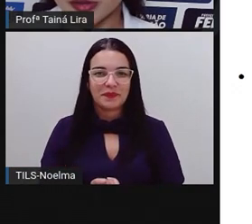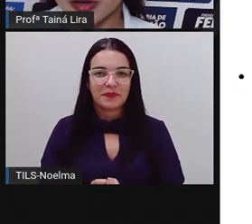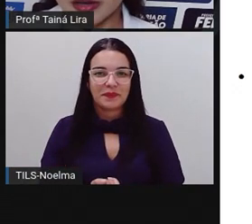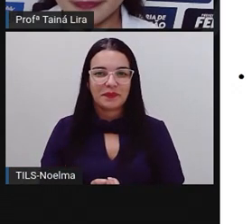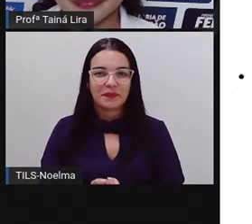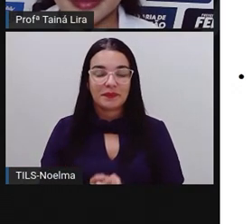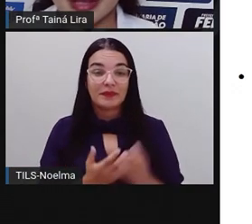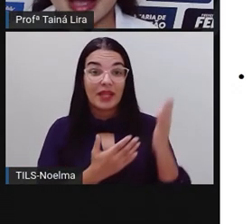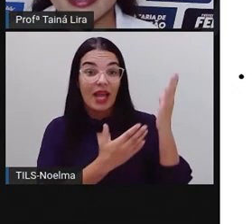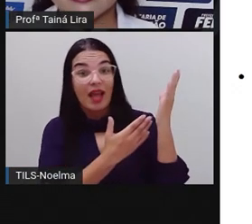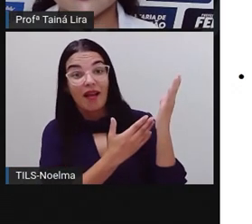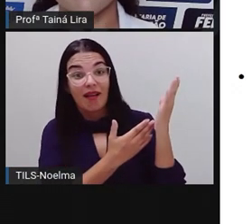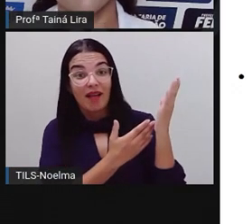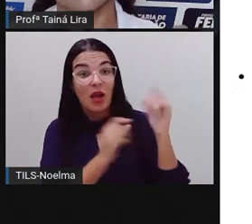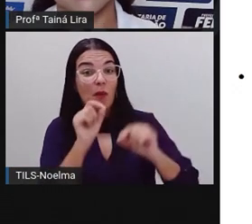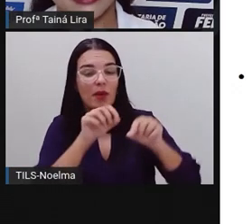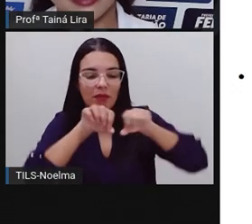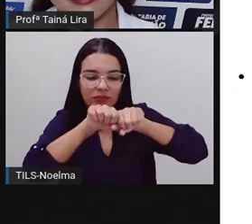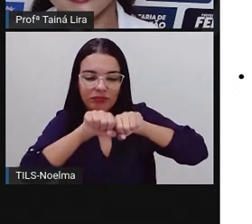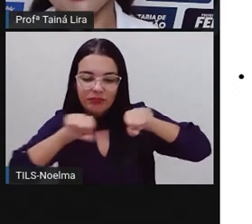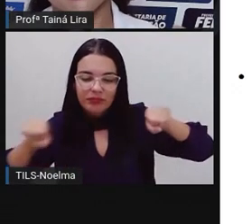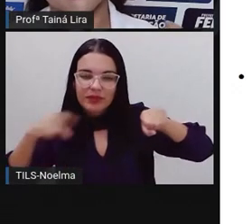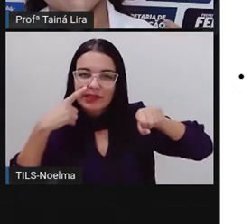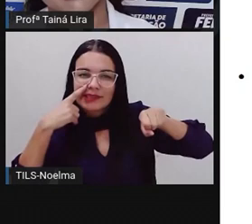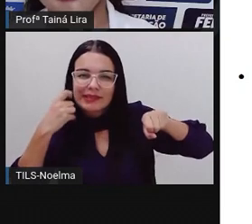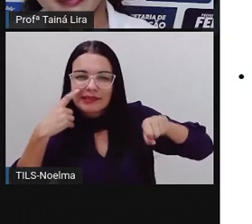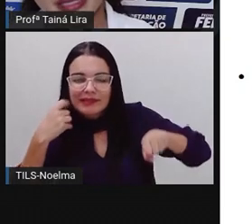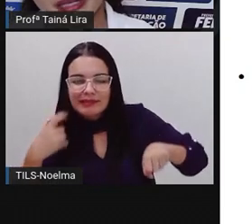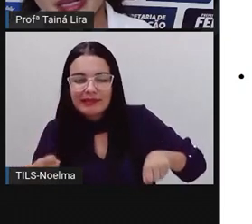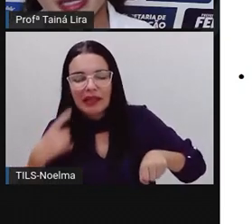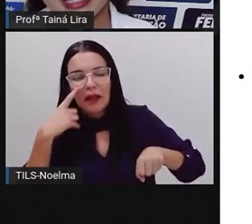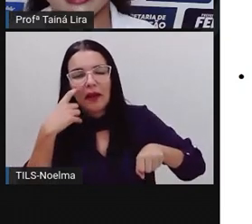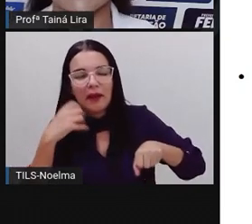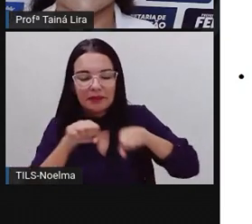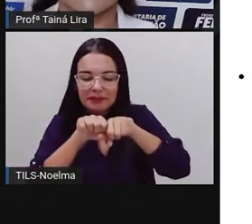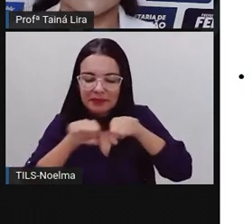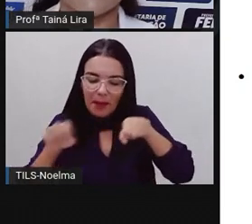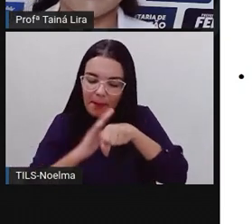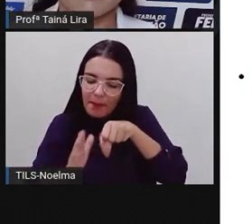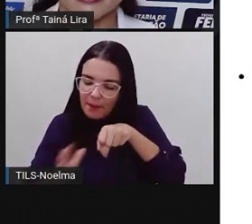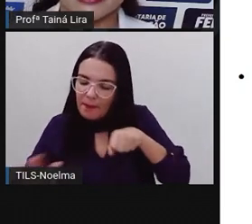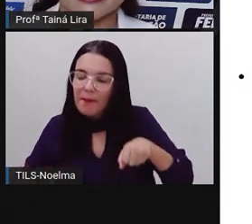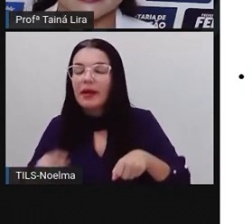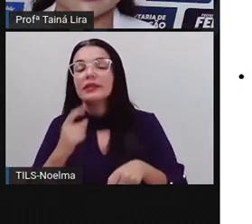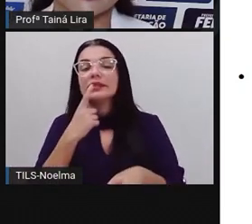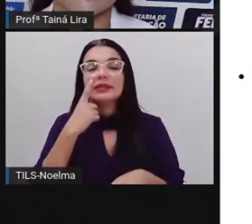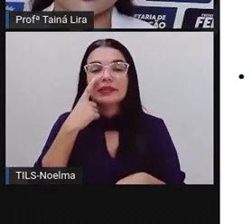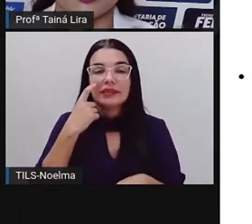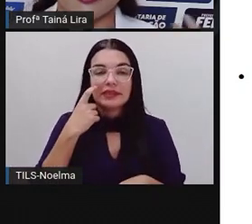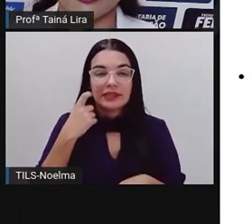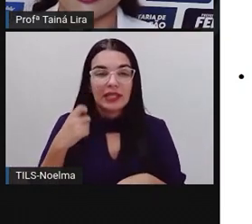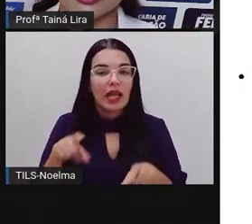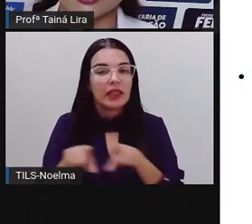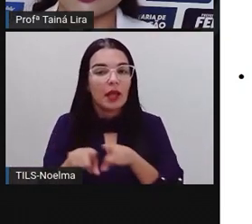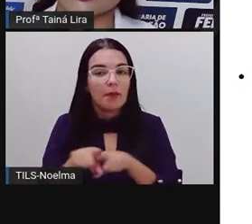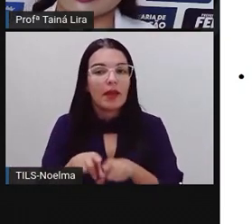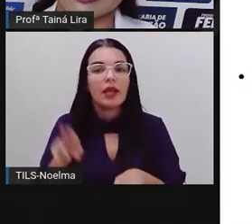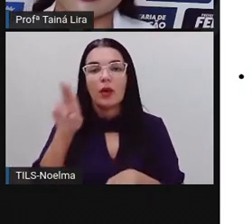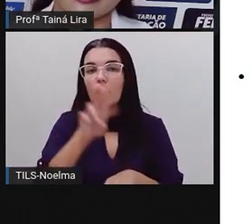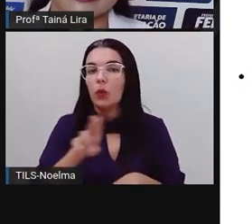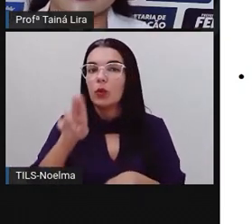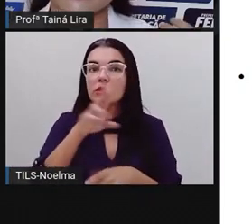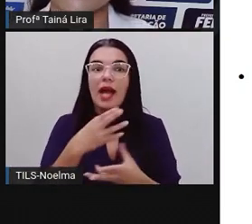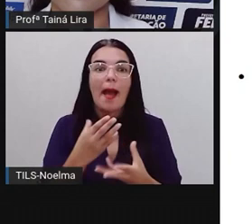E, ó, a cebolinha, a cebolinha também é uma planta, né, que é muito comum a gente